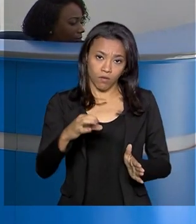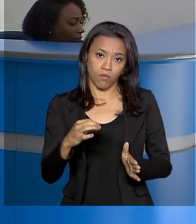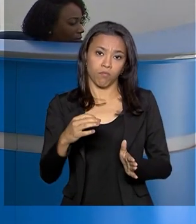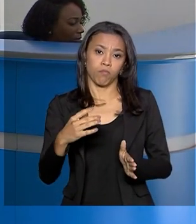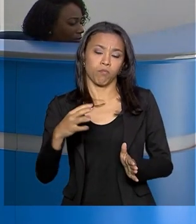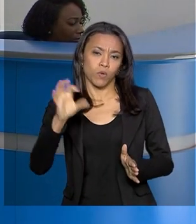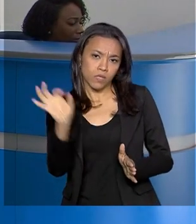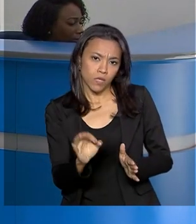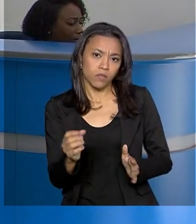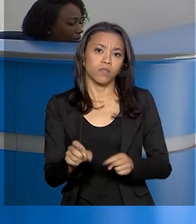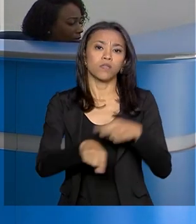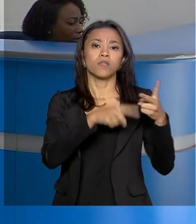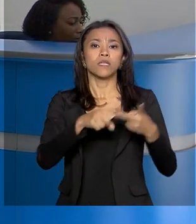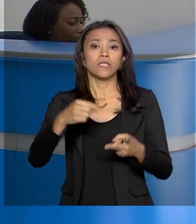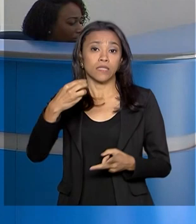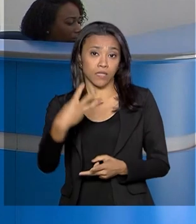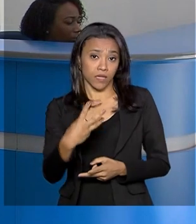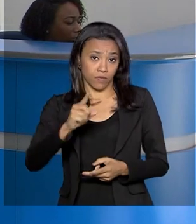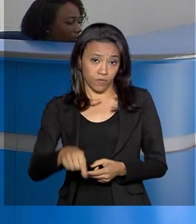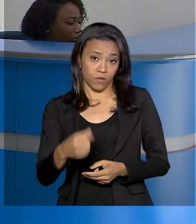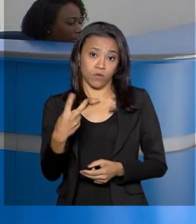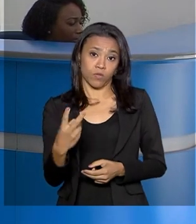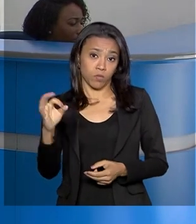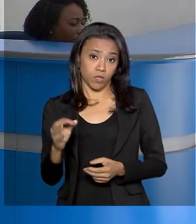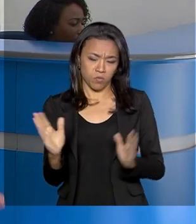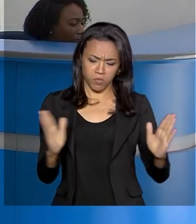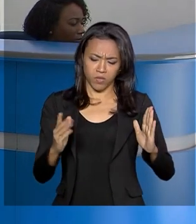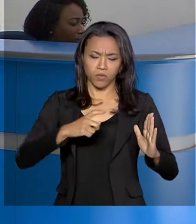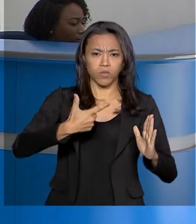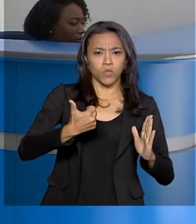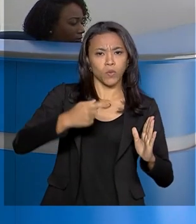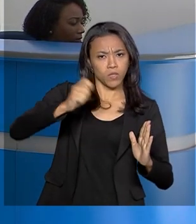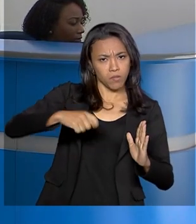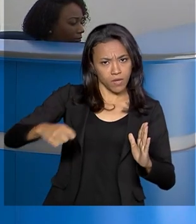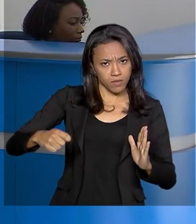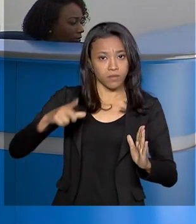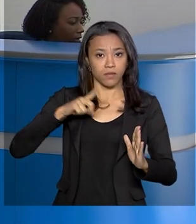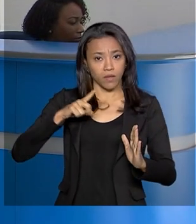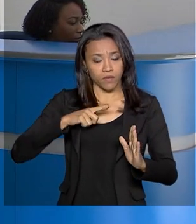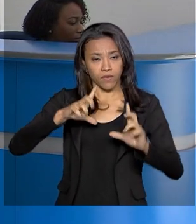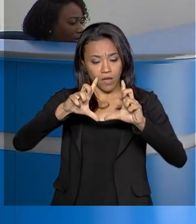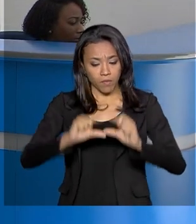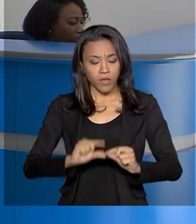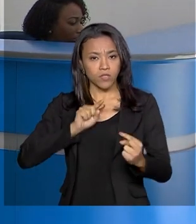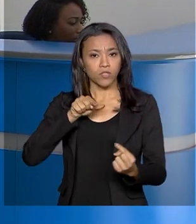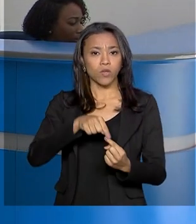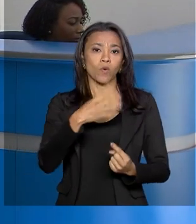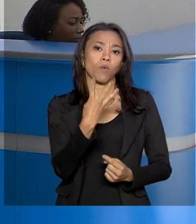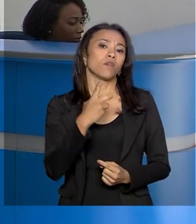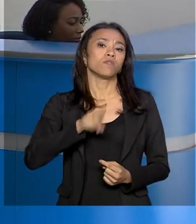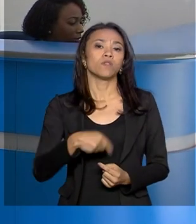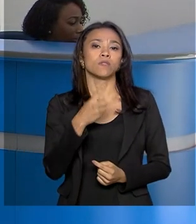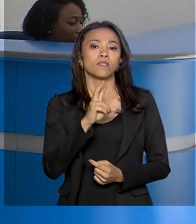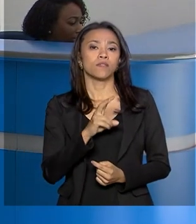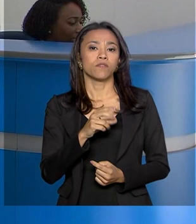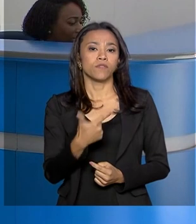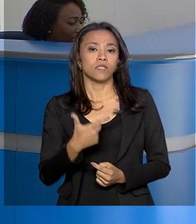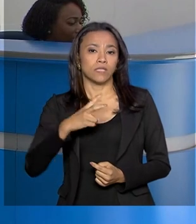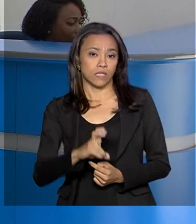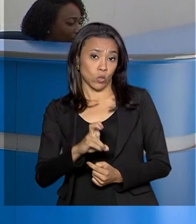3,22% nos últimos 12 meses, seguindo abaixo da meta de 4,25%